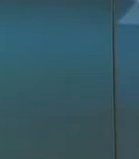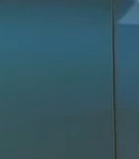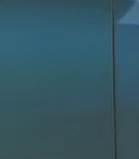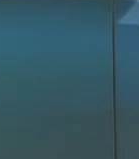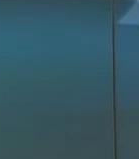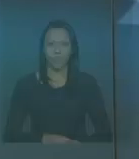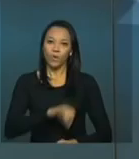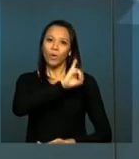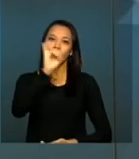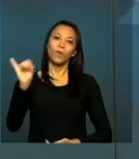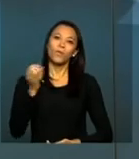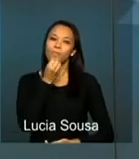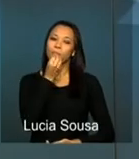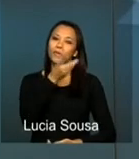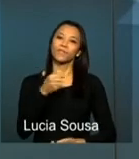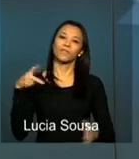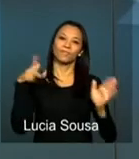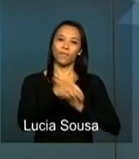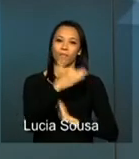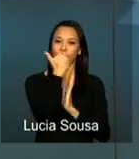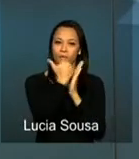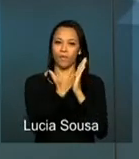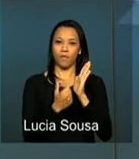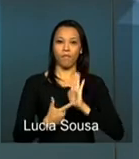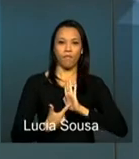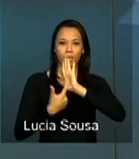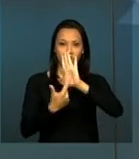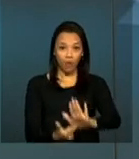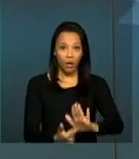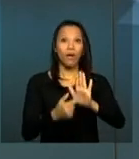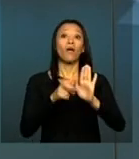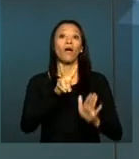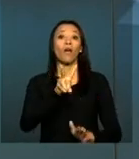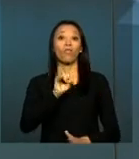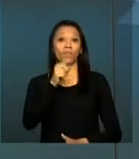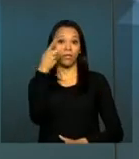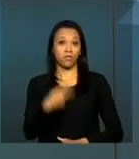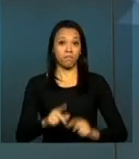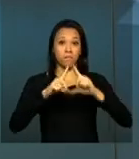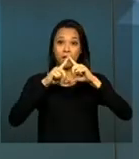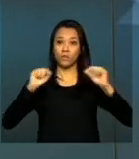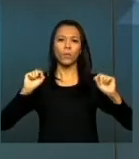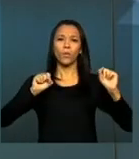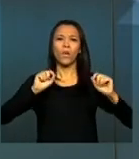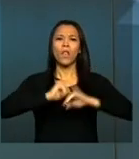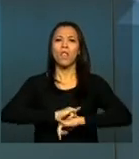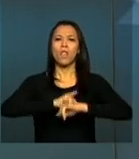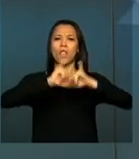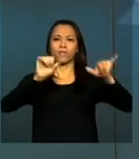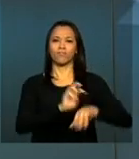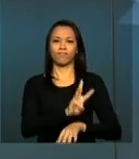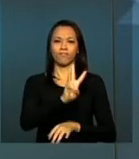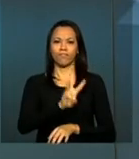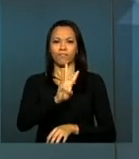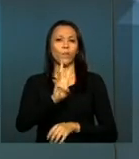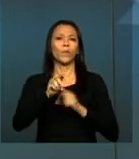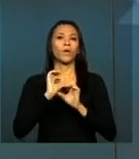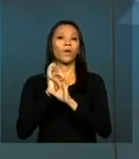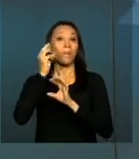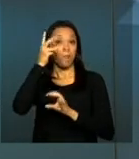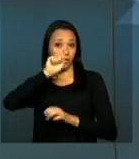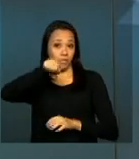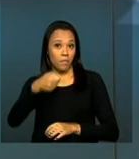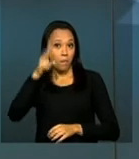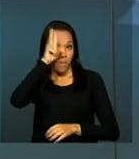Olá, bom dia. Interrompemos a programação para transmitir ao vivo aqui de Brasília o lançamento do portal Memórias da Ditadura.